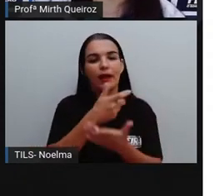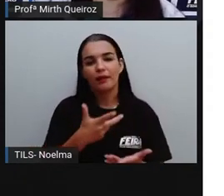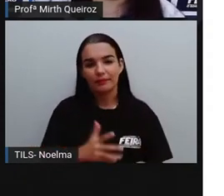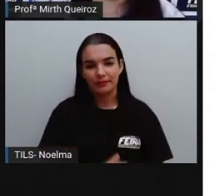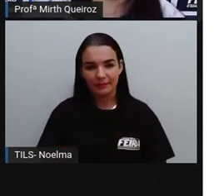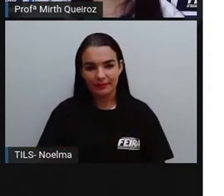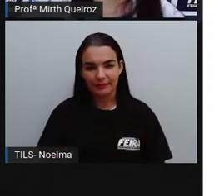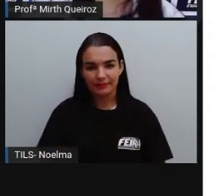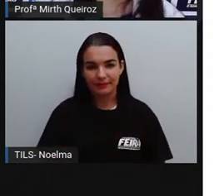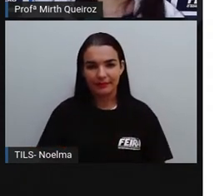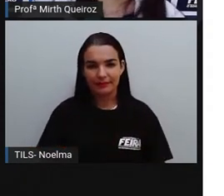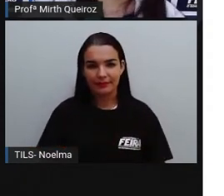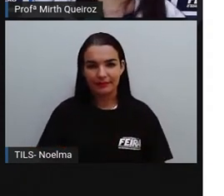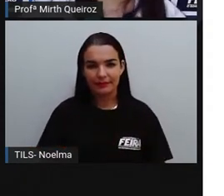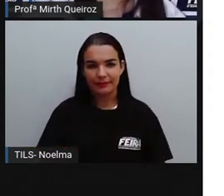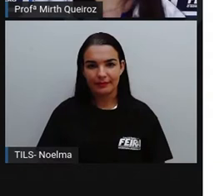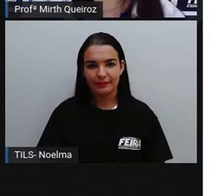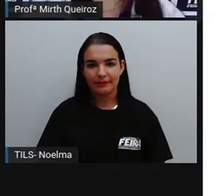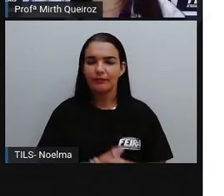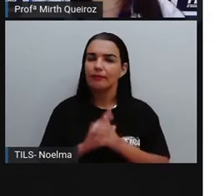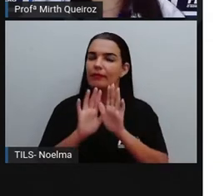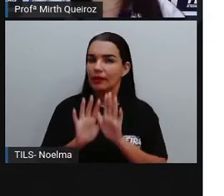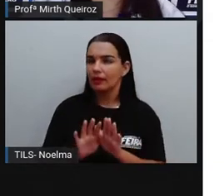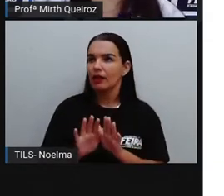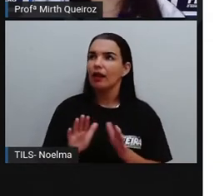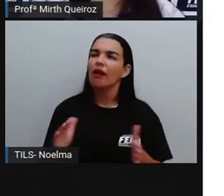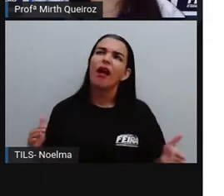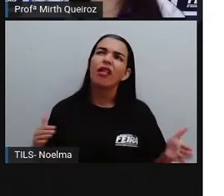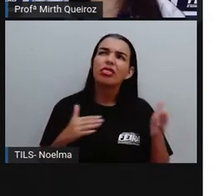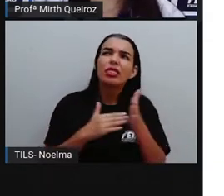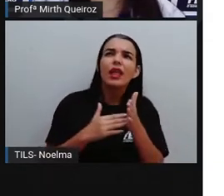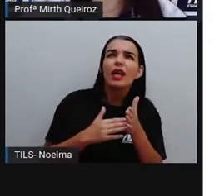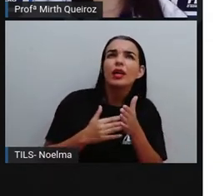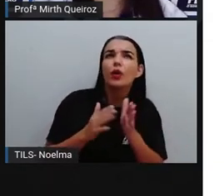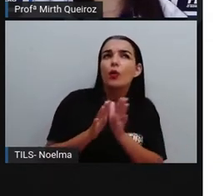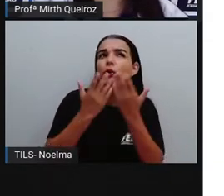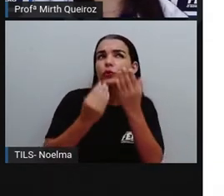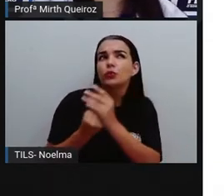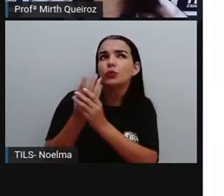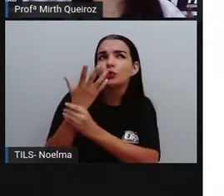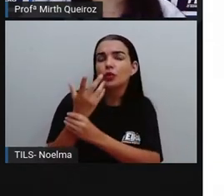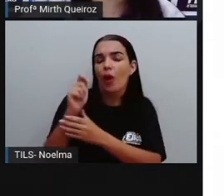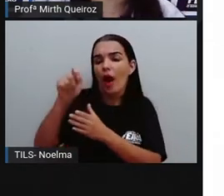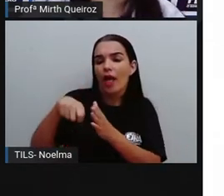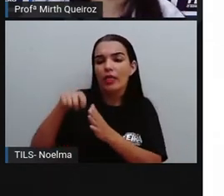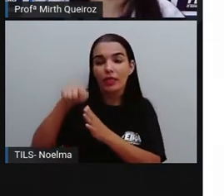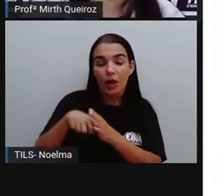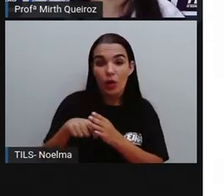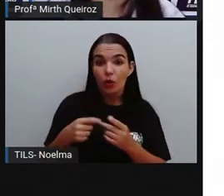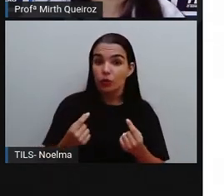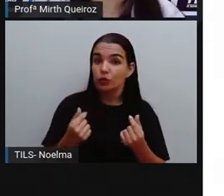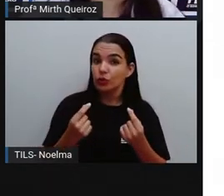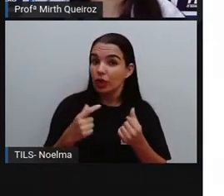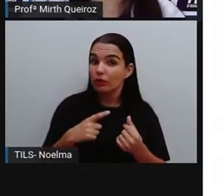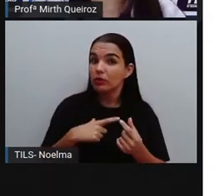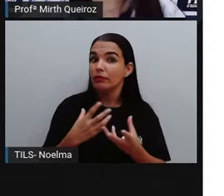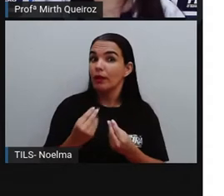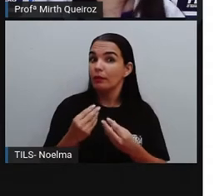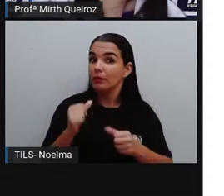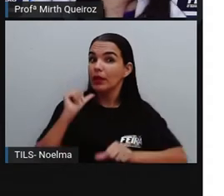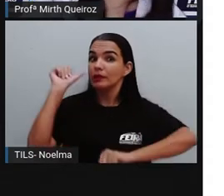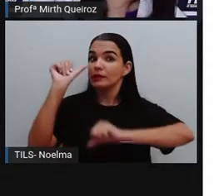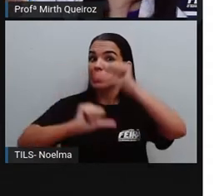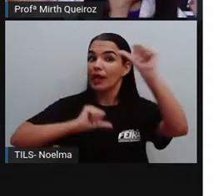pagamento. Até chegar o cartão, o dinheiro, ele sofreu inúmeras transformações